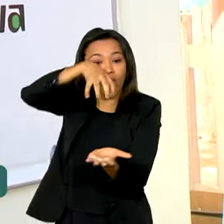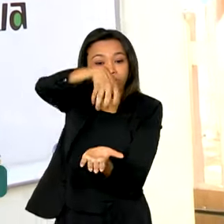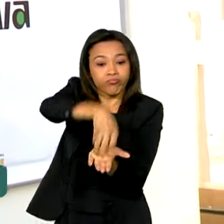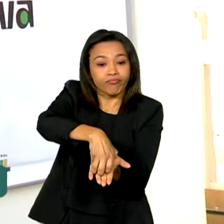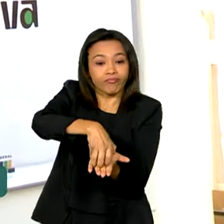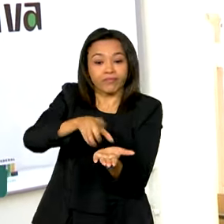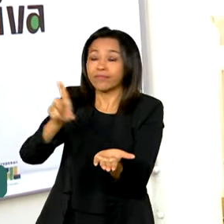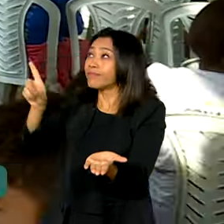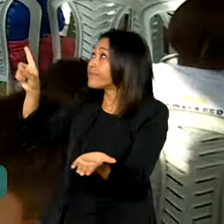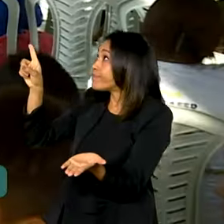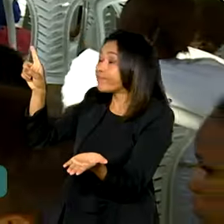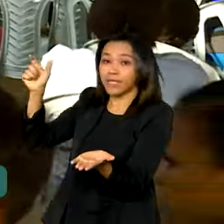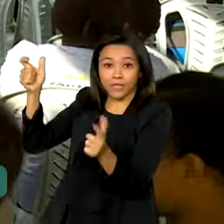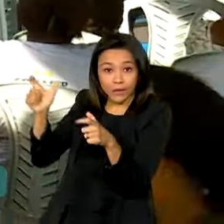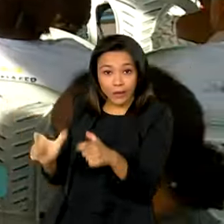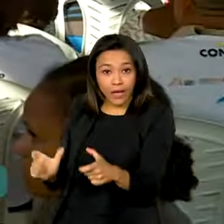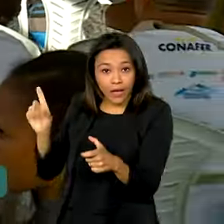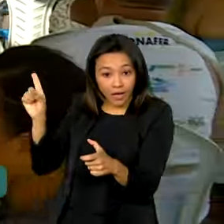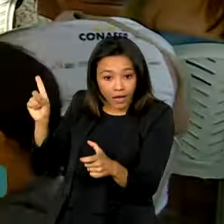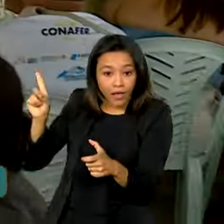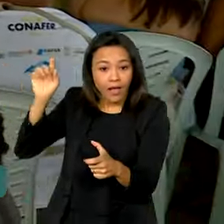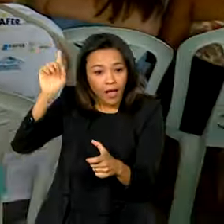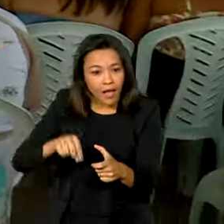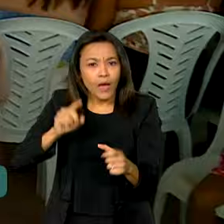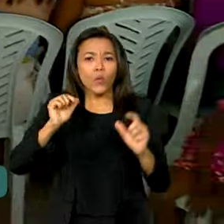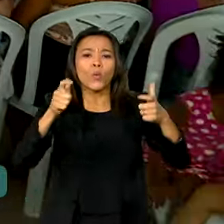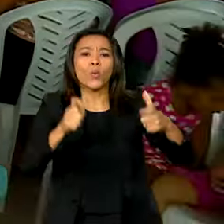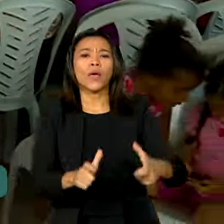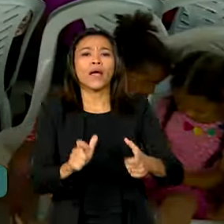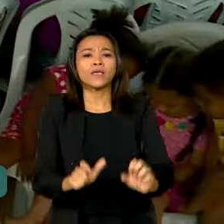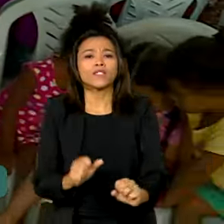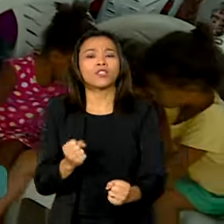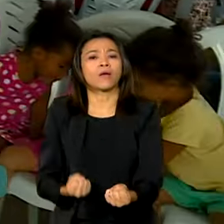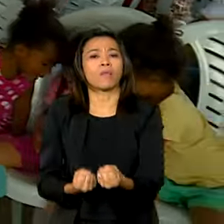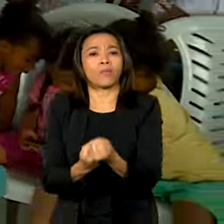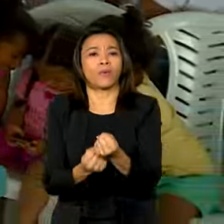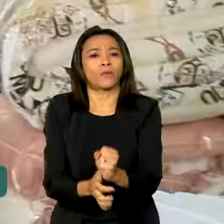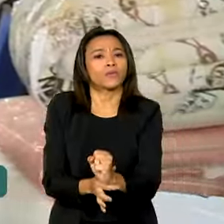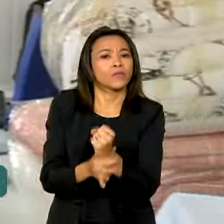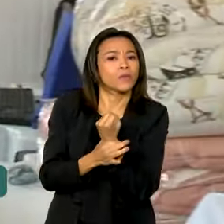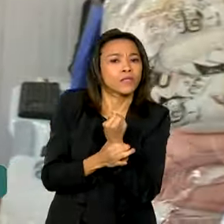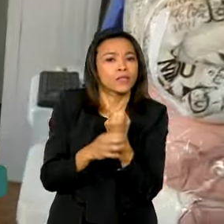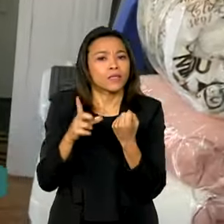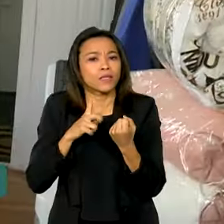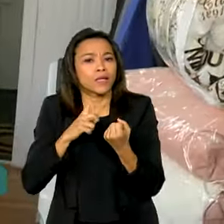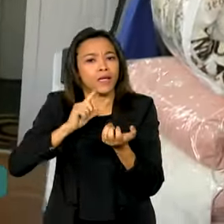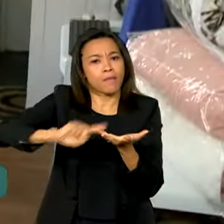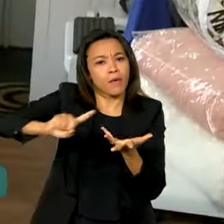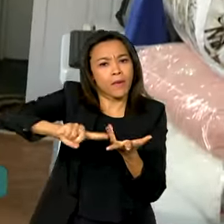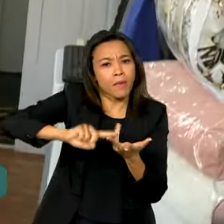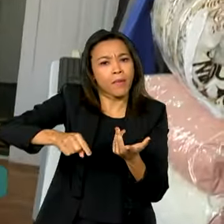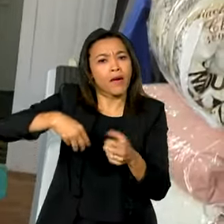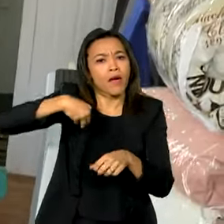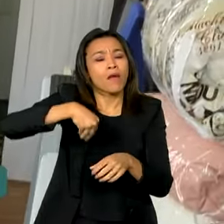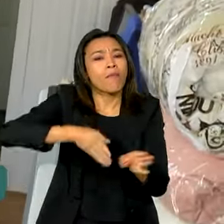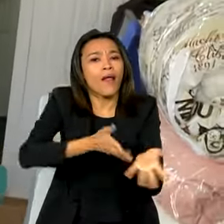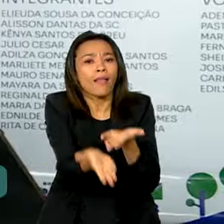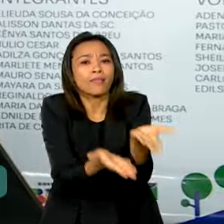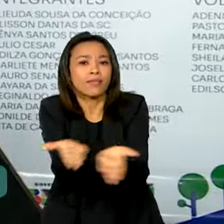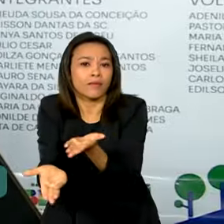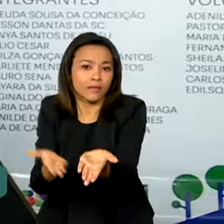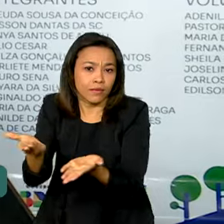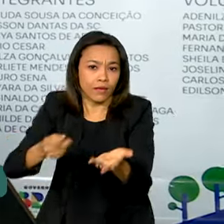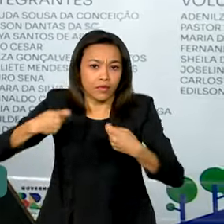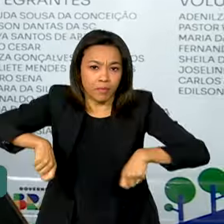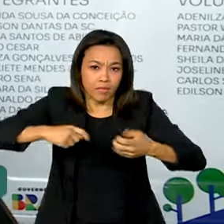Territorial. A estrutura funciona como um ponto de apoio e conta com diversos serviços para atender a população.